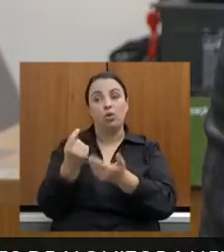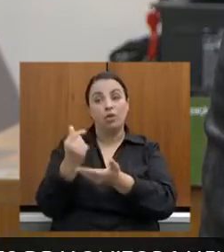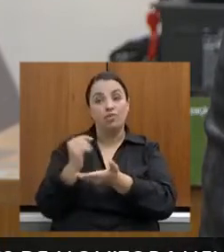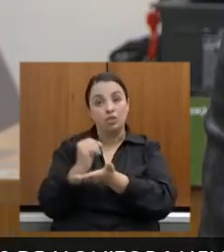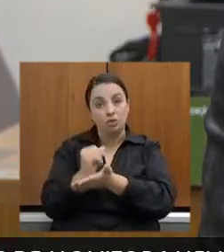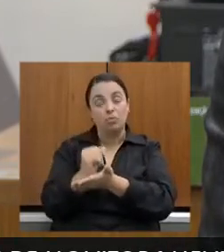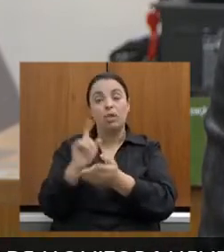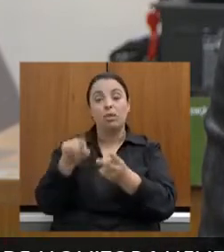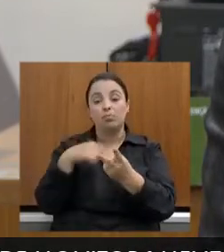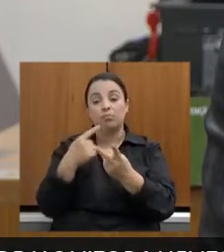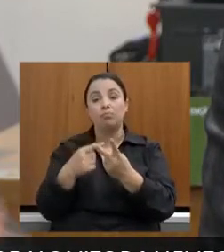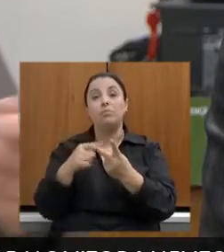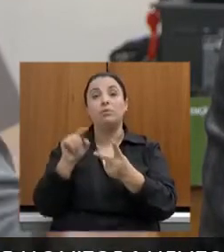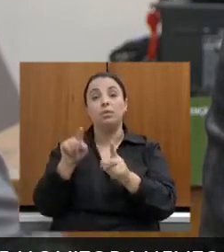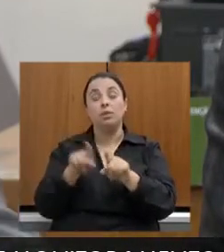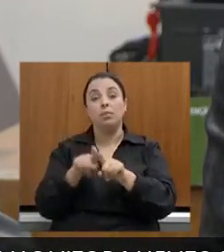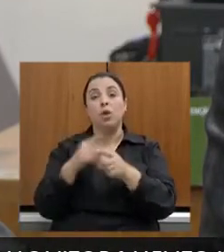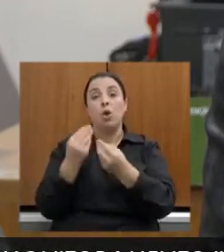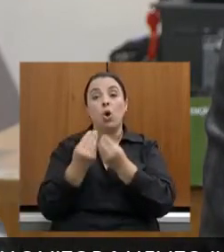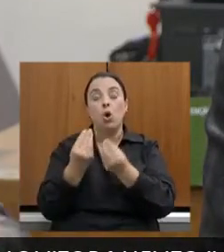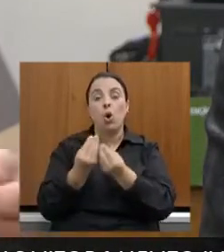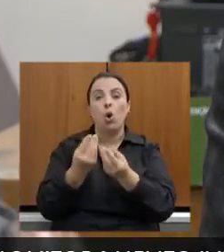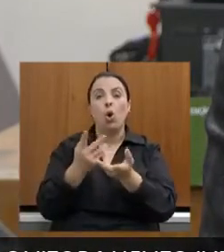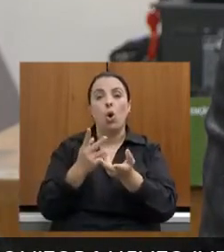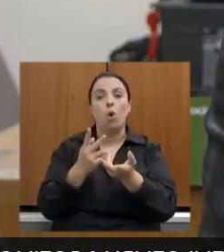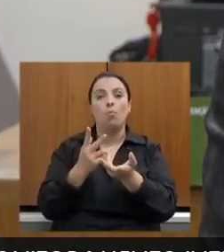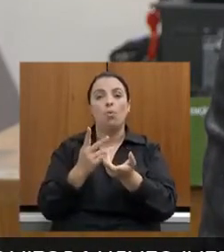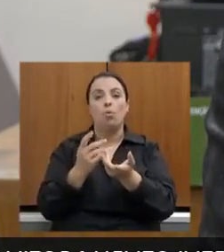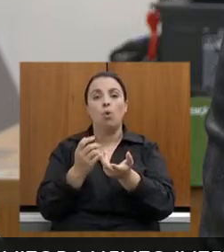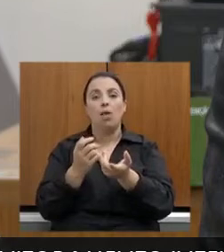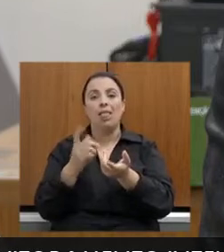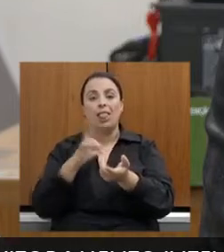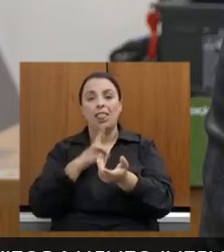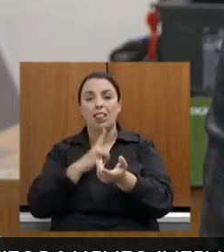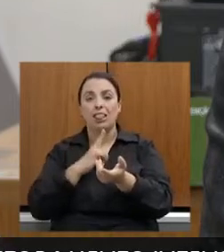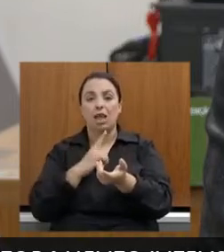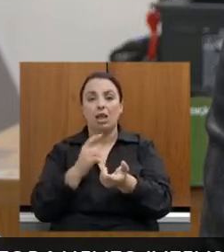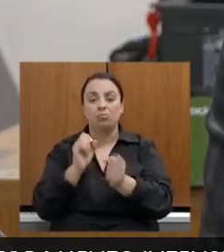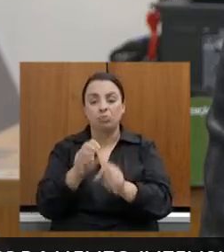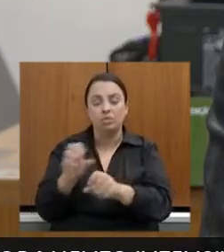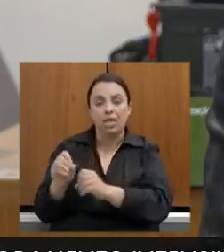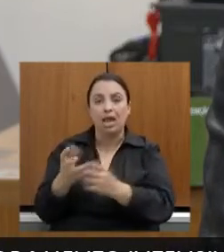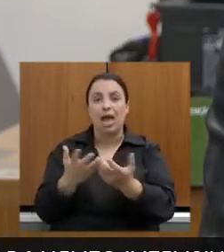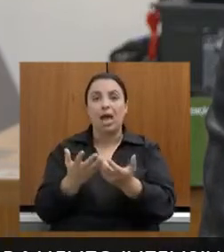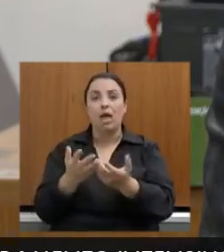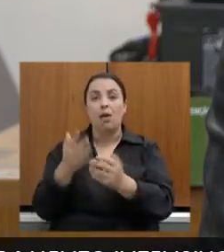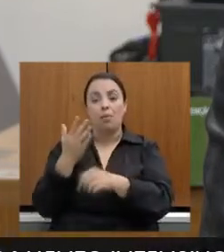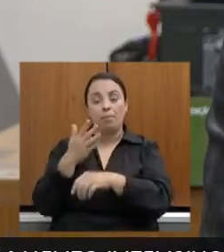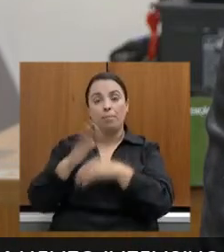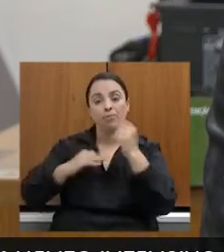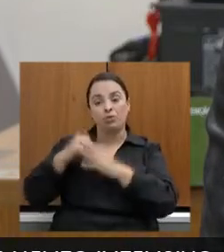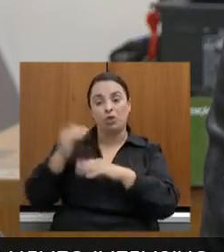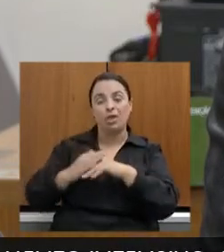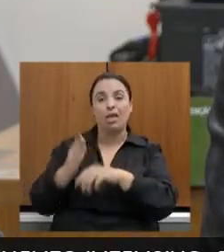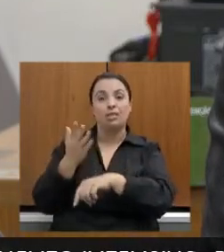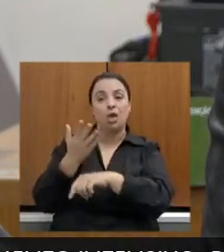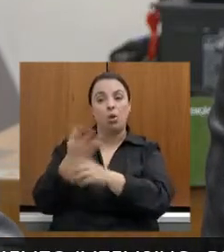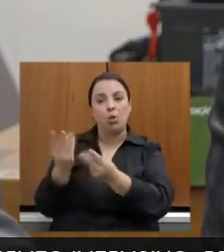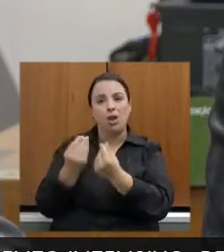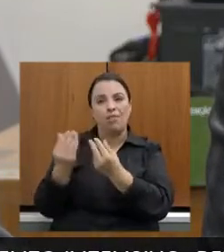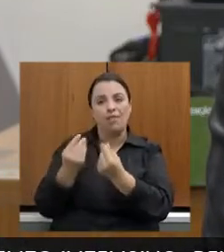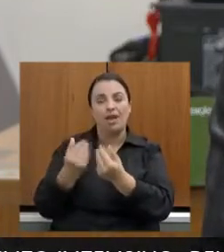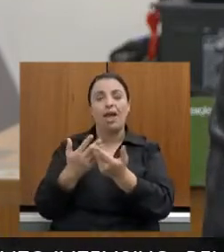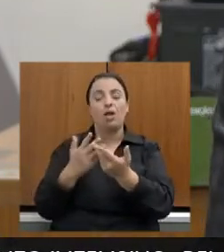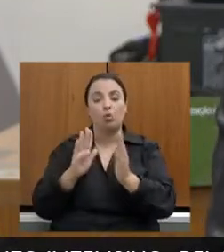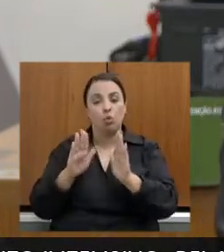a como aplicar isso lá na ponta, a qualificar profissionais para trabalhar para pessoas com deficiência, a